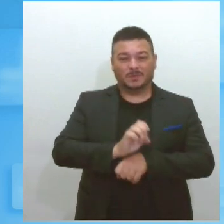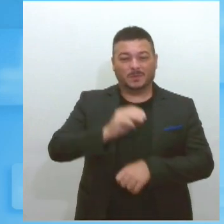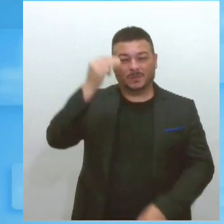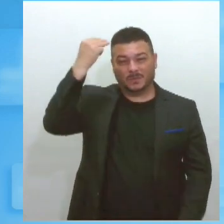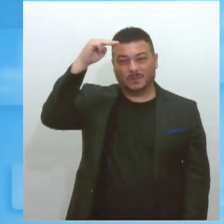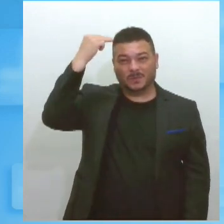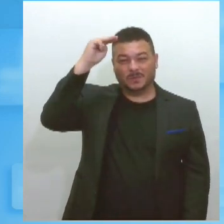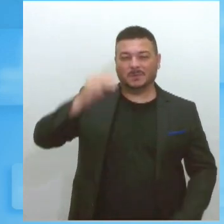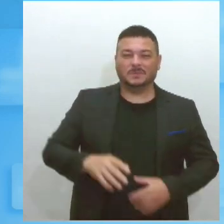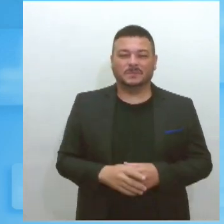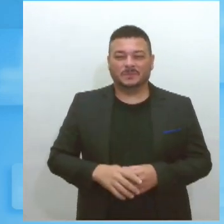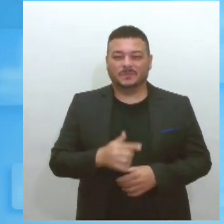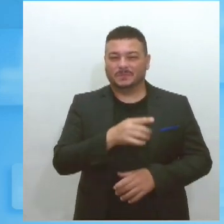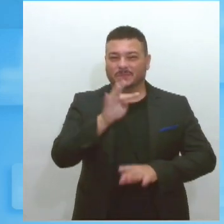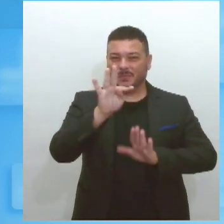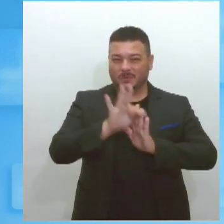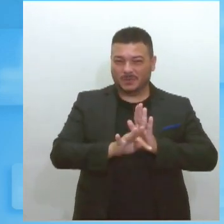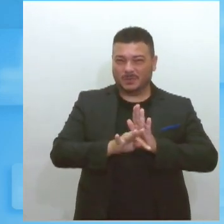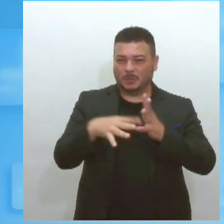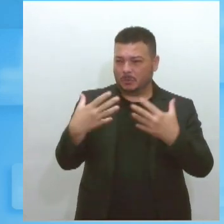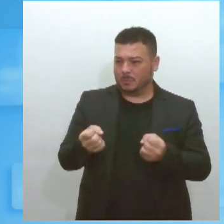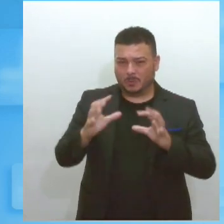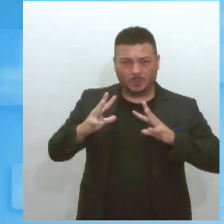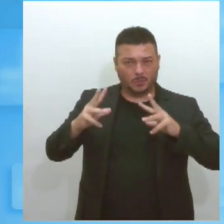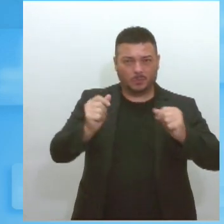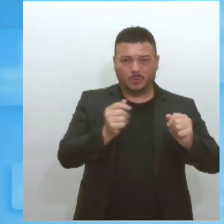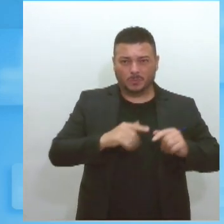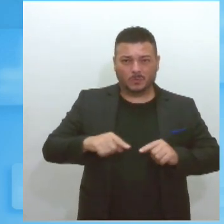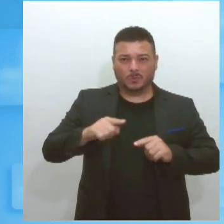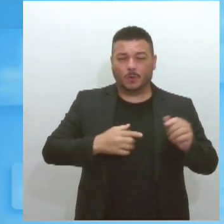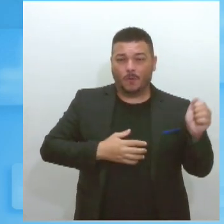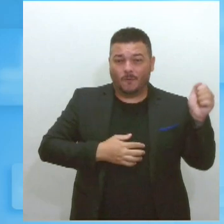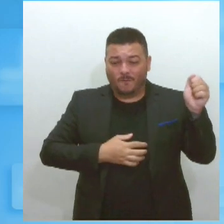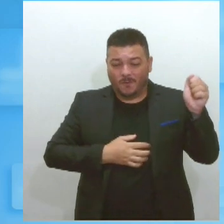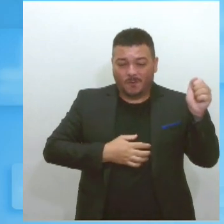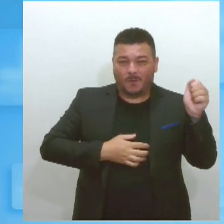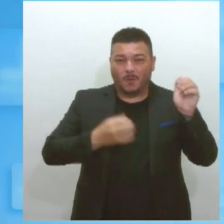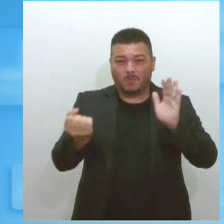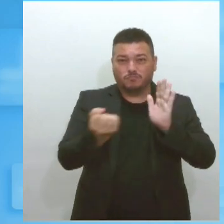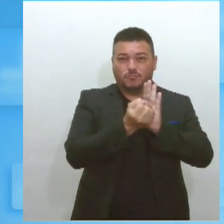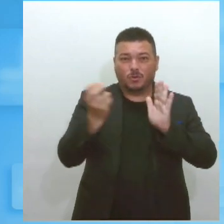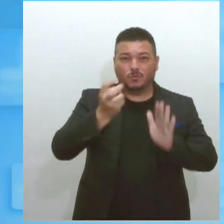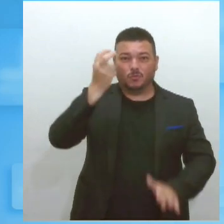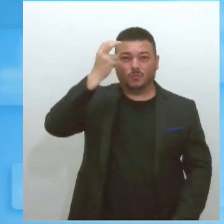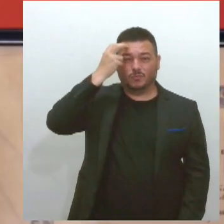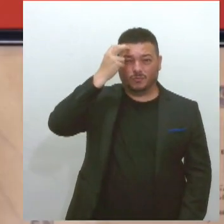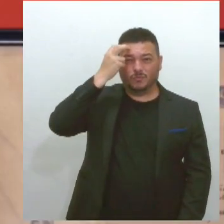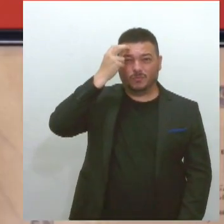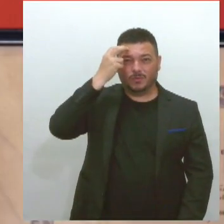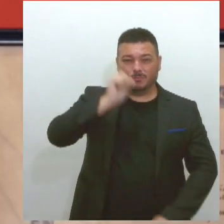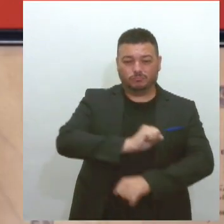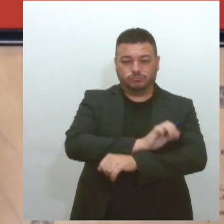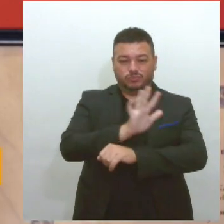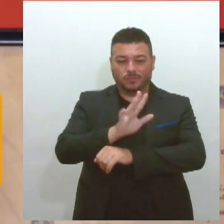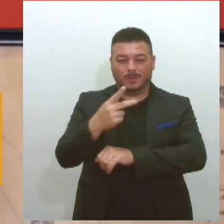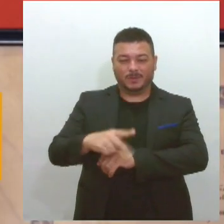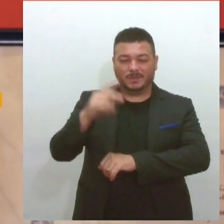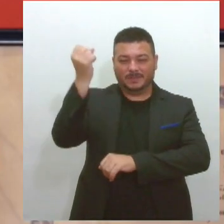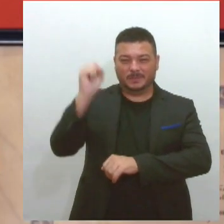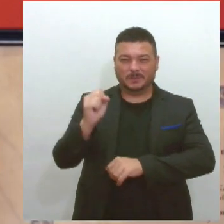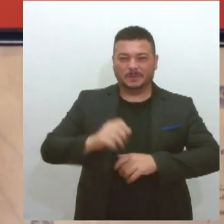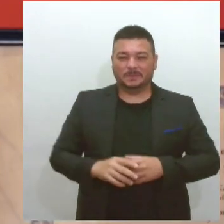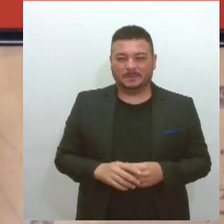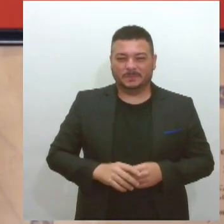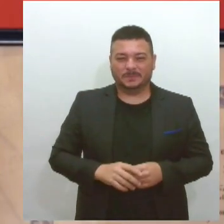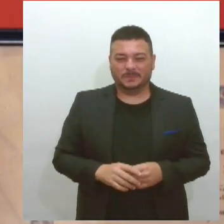texto aprovado por unanimidade declara Forró como patrimônio cultural e imaterial do estado de Sergipe. Nada mais justo do que esse